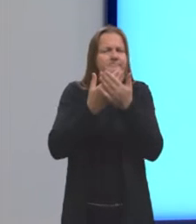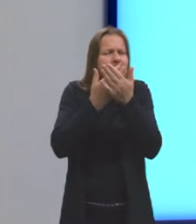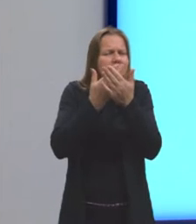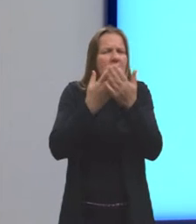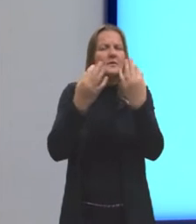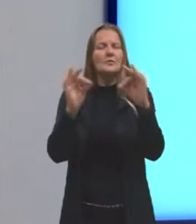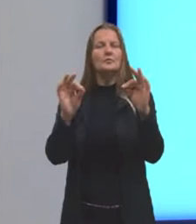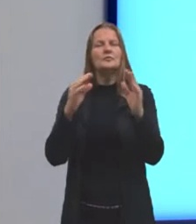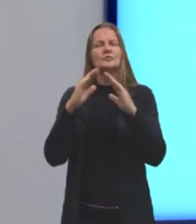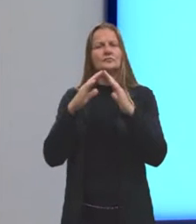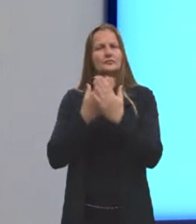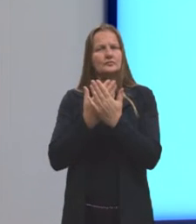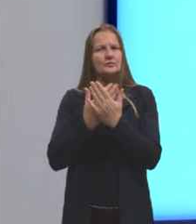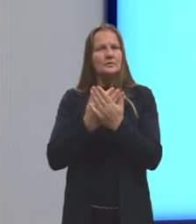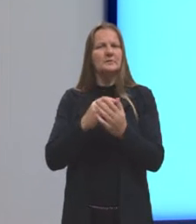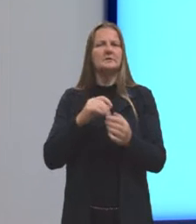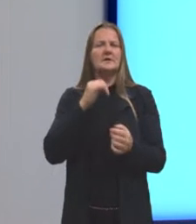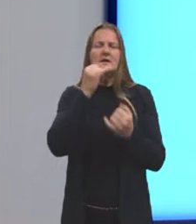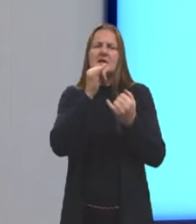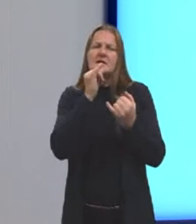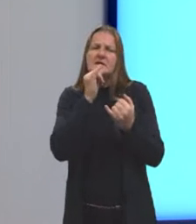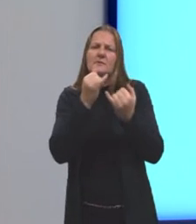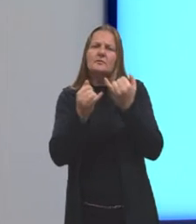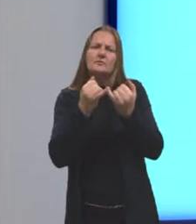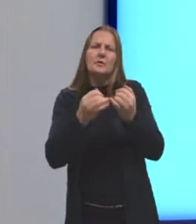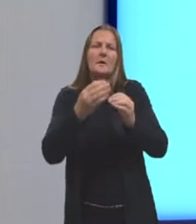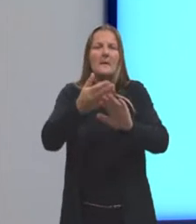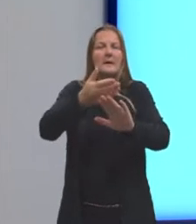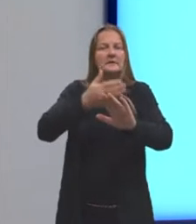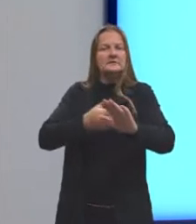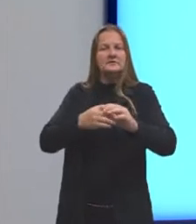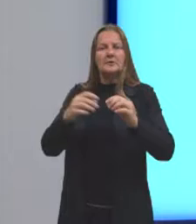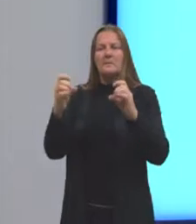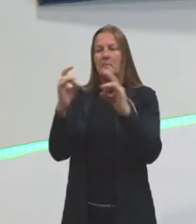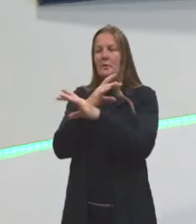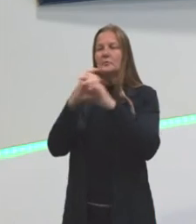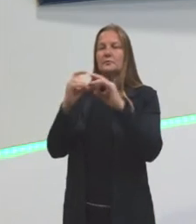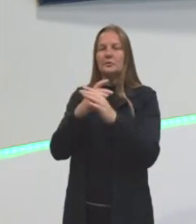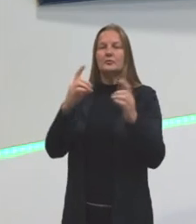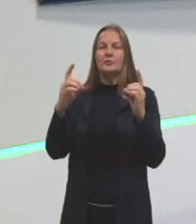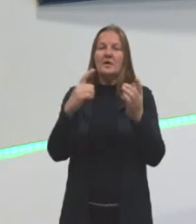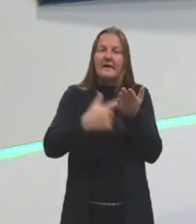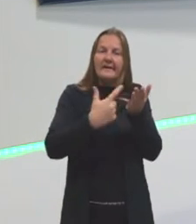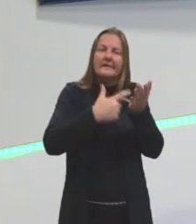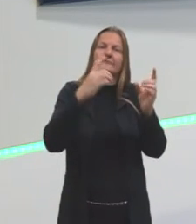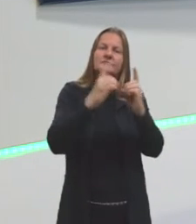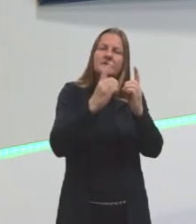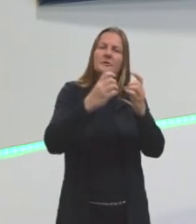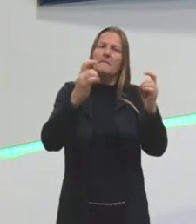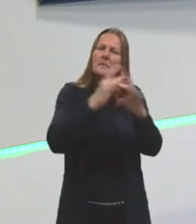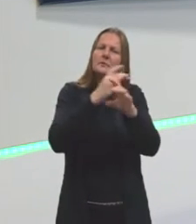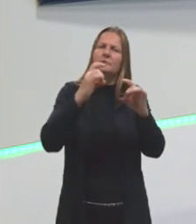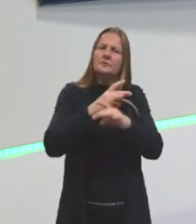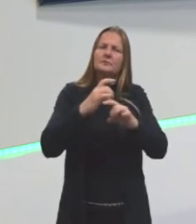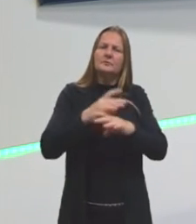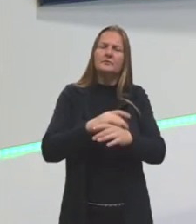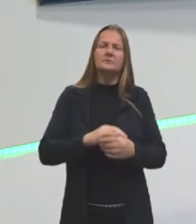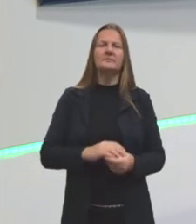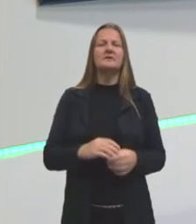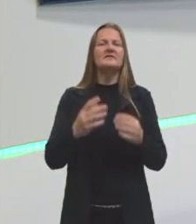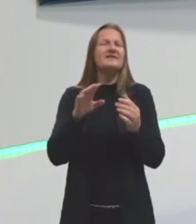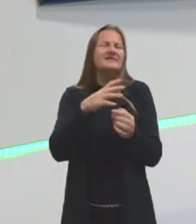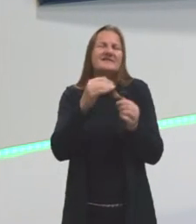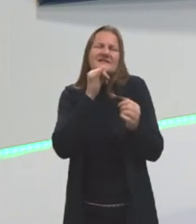lá na escola, com exemplos pré-prontos de livros didáticos, que geralmente são exemplos bem